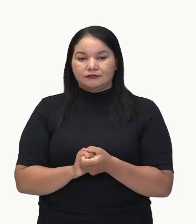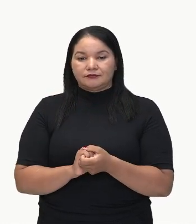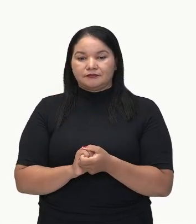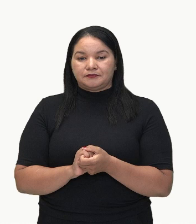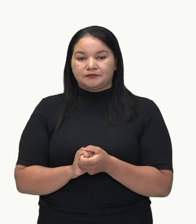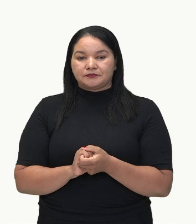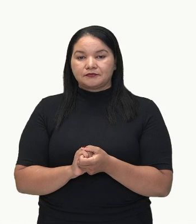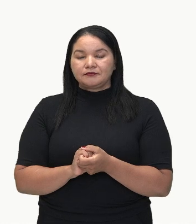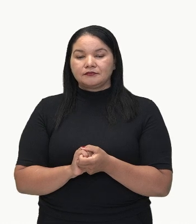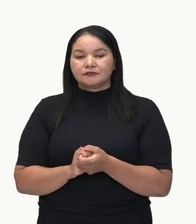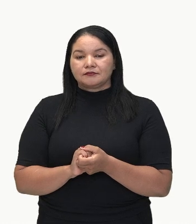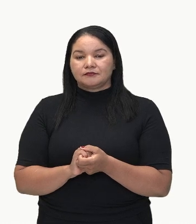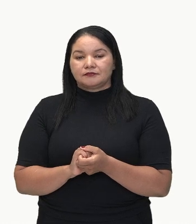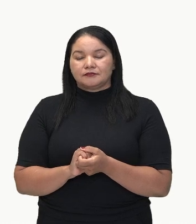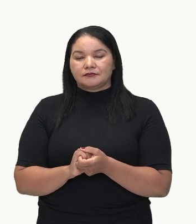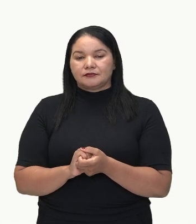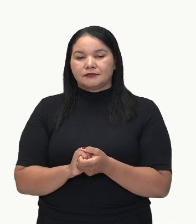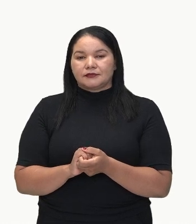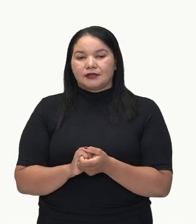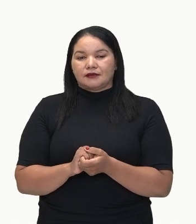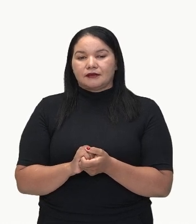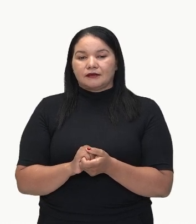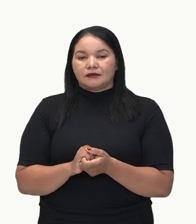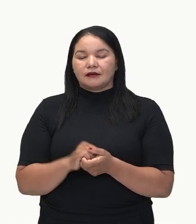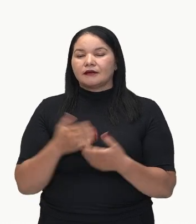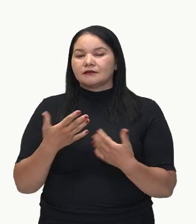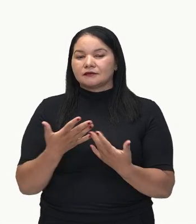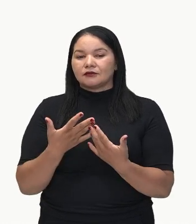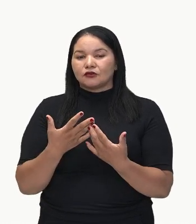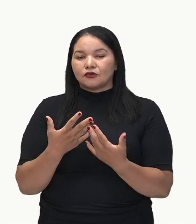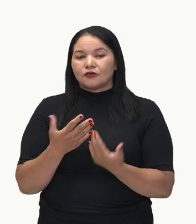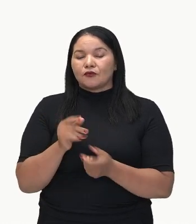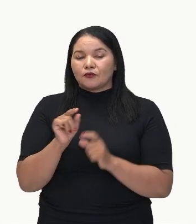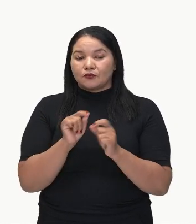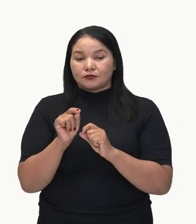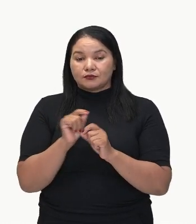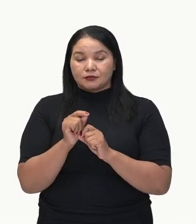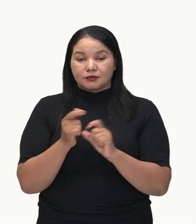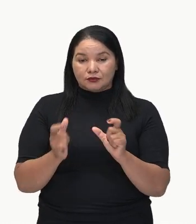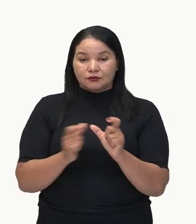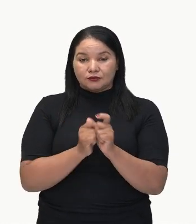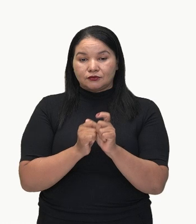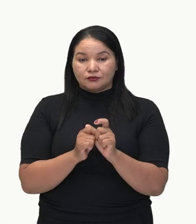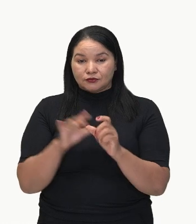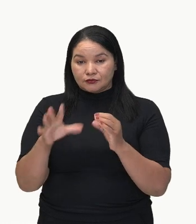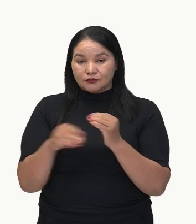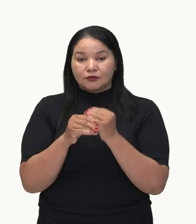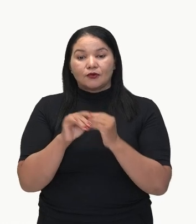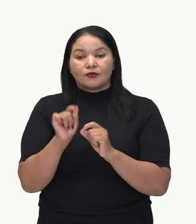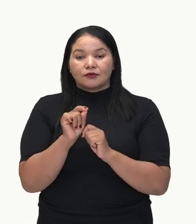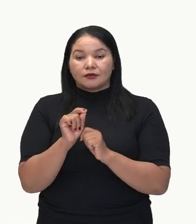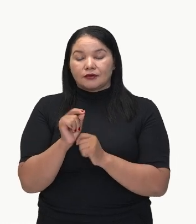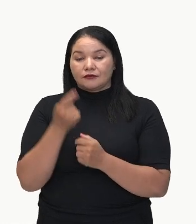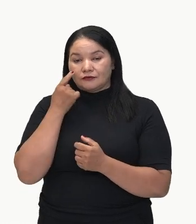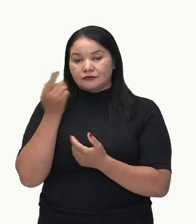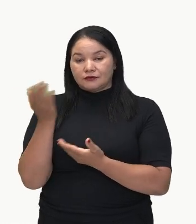conjunções. Olha só. Conjunções aqui. Temos aqui o E, o NEM. Eles vão trazer ideia